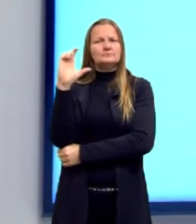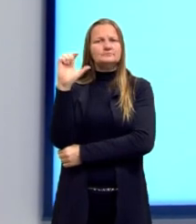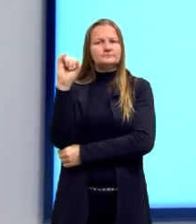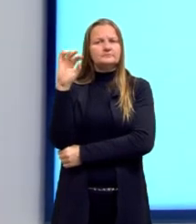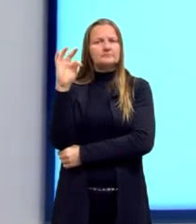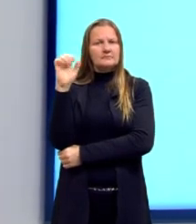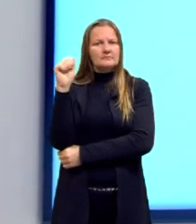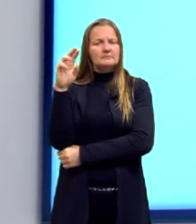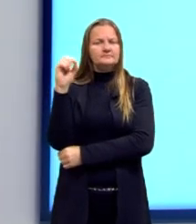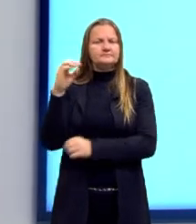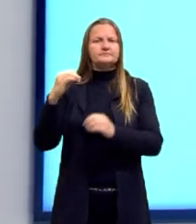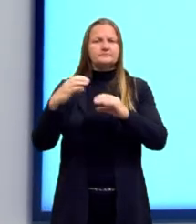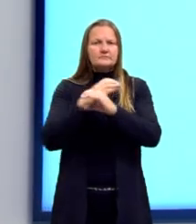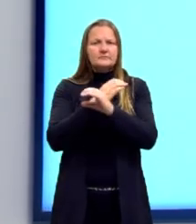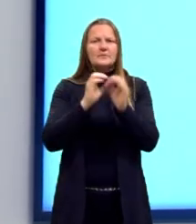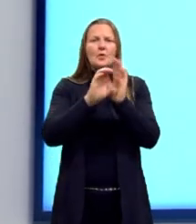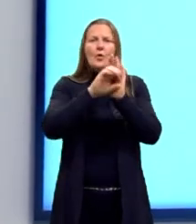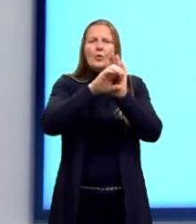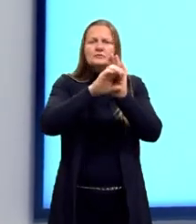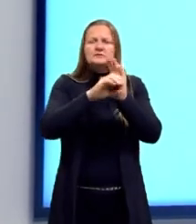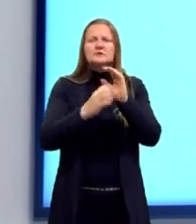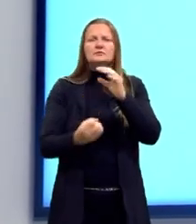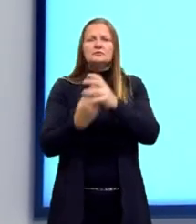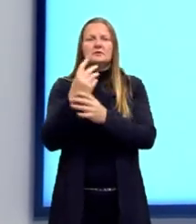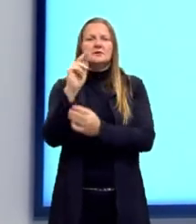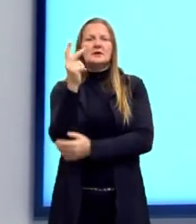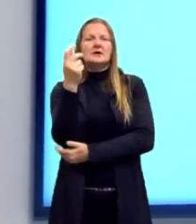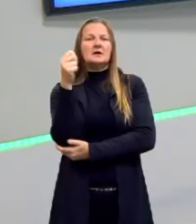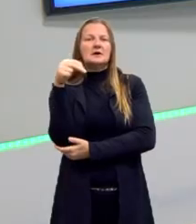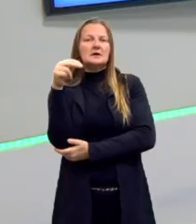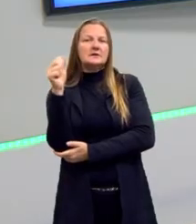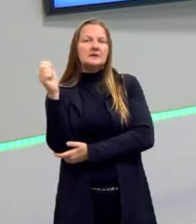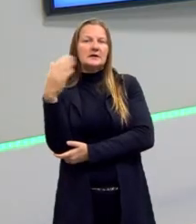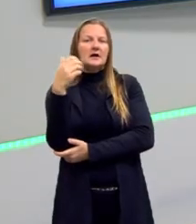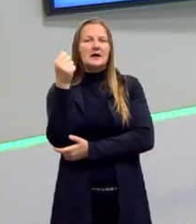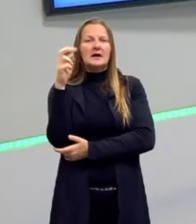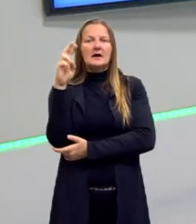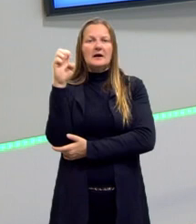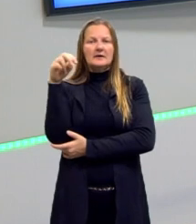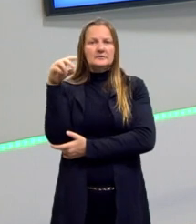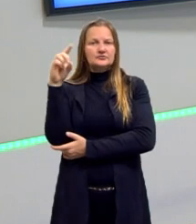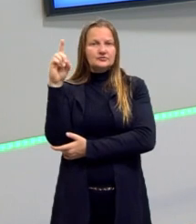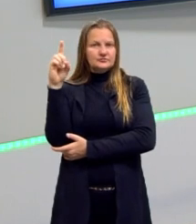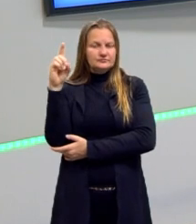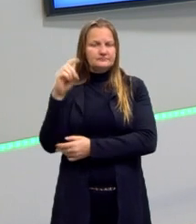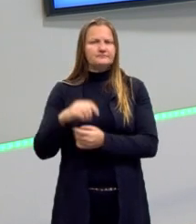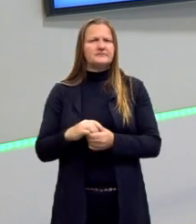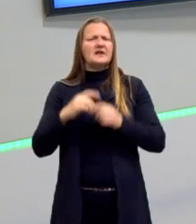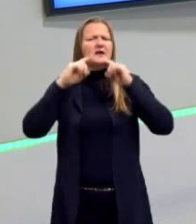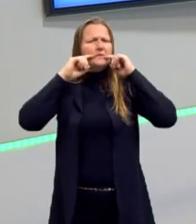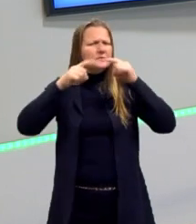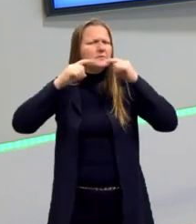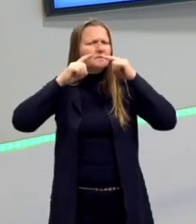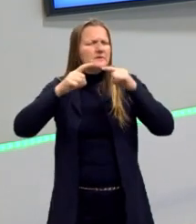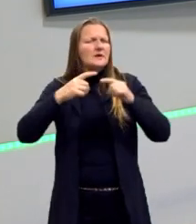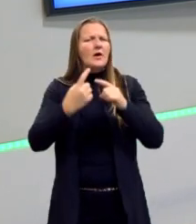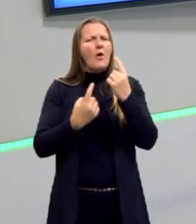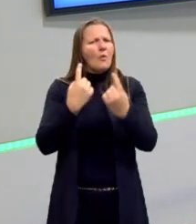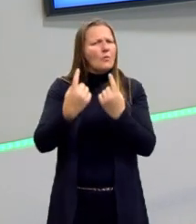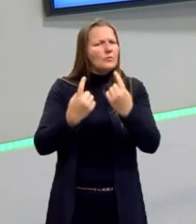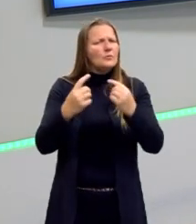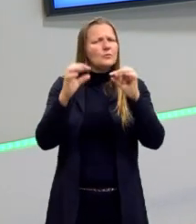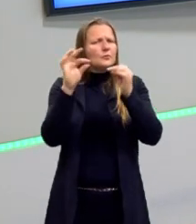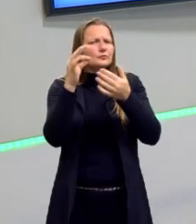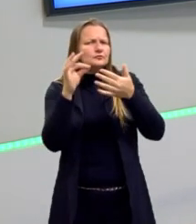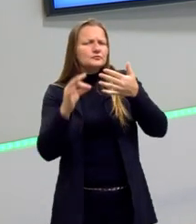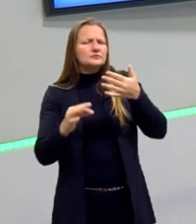foi criado, ele foi cunhado pela intelectual Hannah Arendt. Hoje em dia ela tem algumas críticas, tem gente que até acha algumas passagens que são